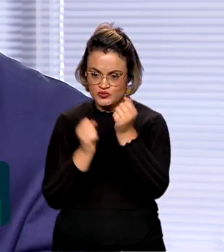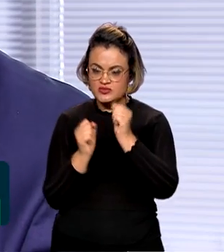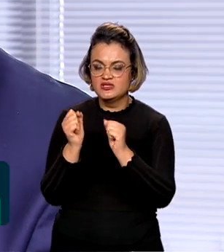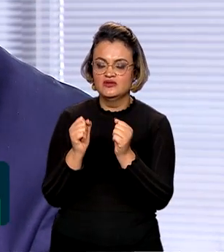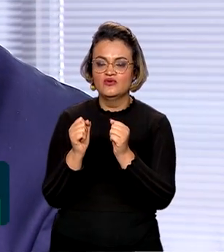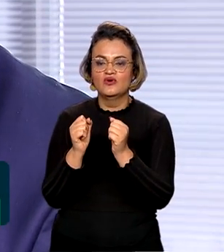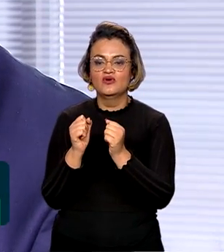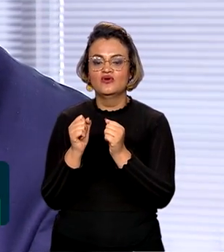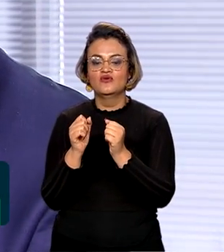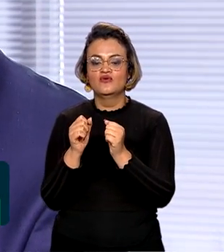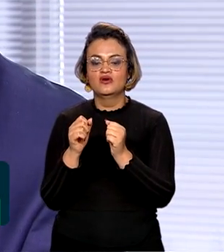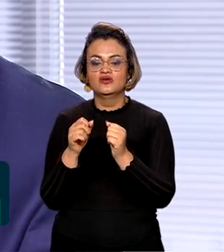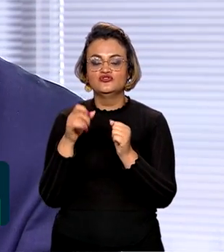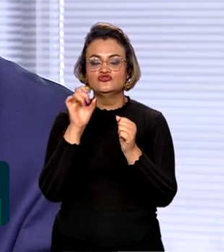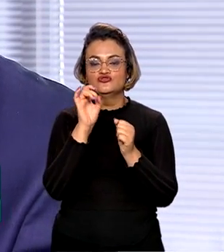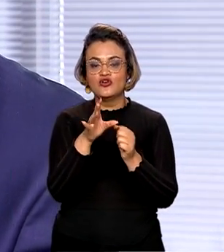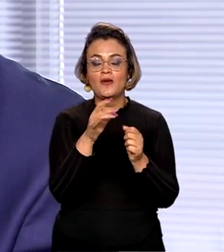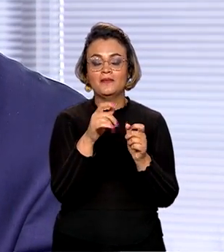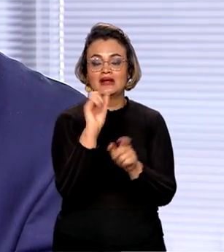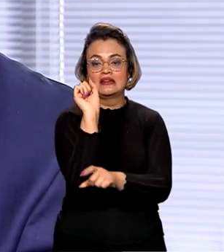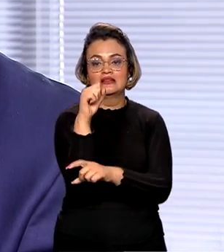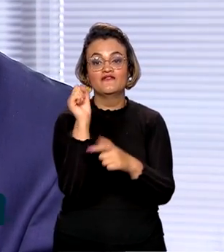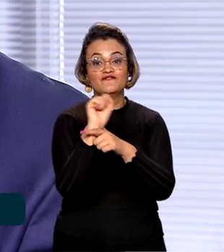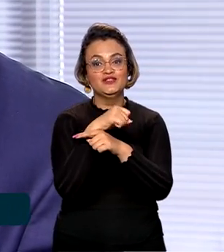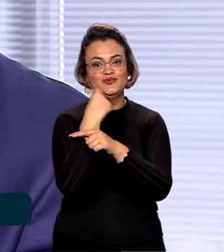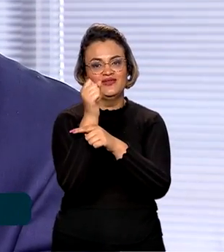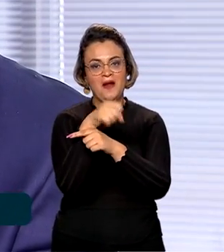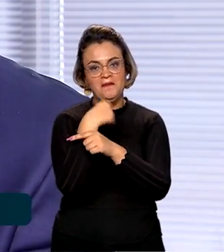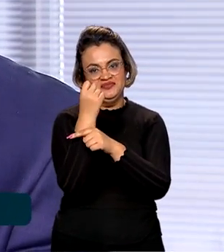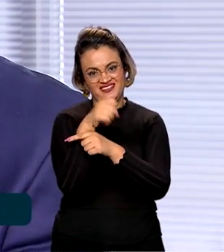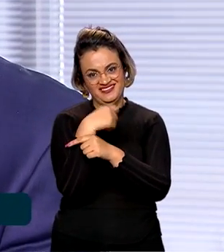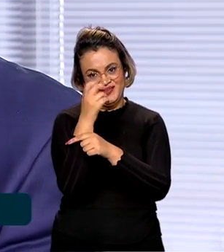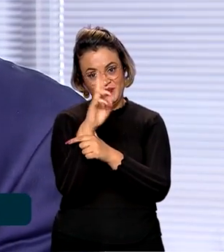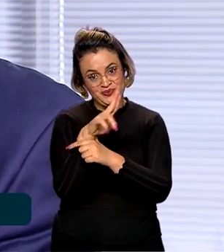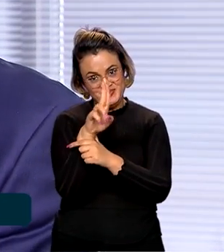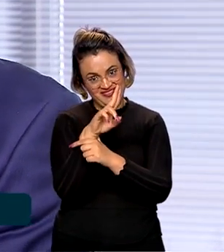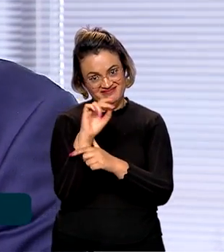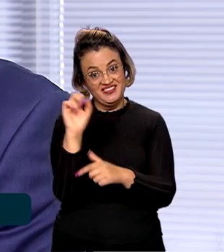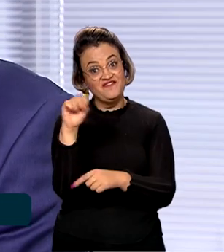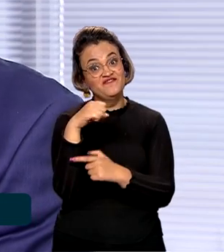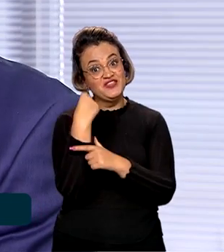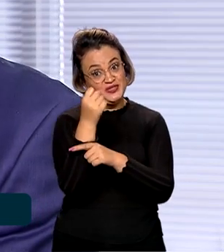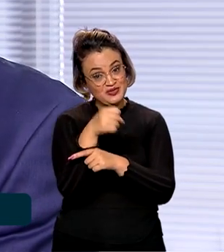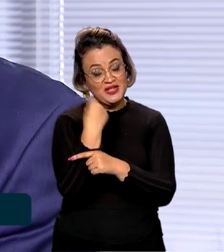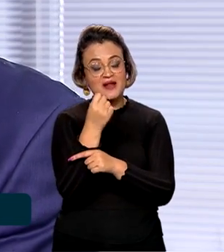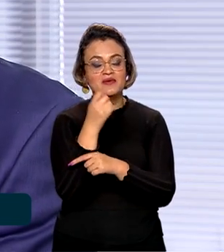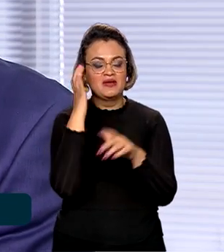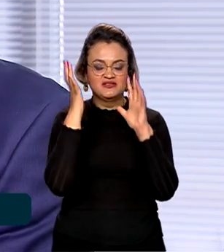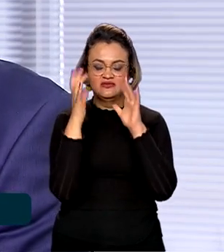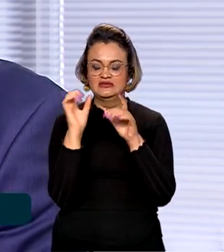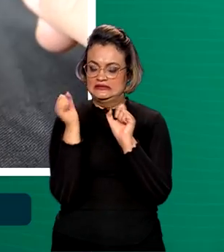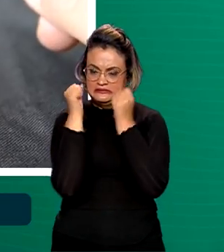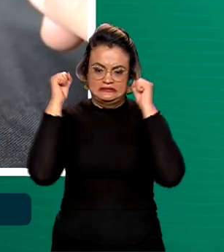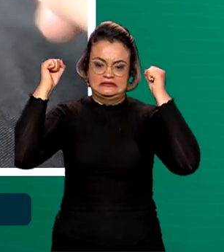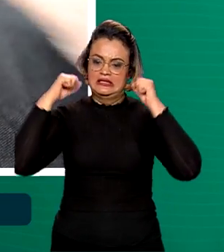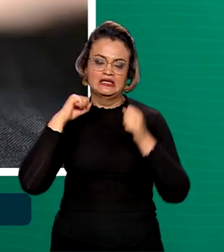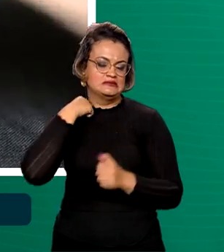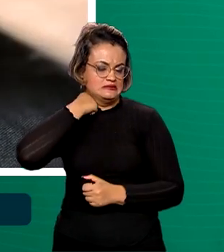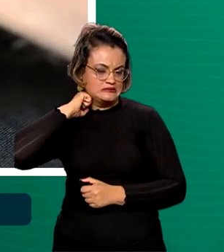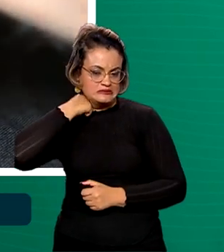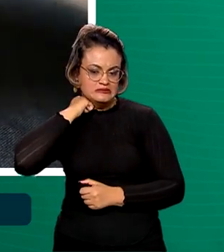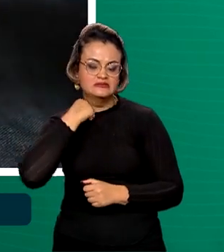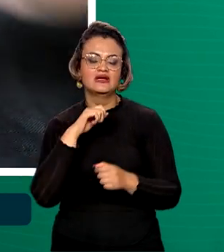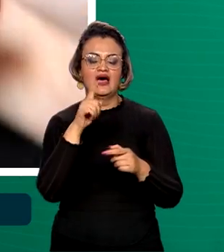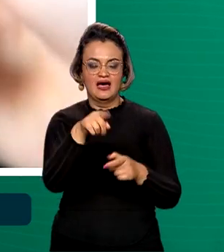para fins fisioterápicos, combate ao estresse e outras categorias, não